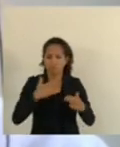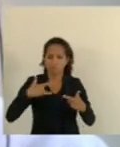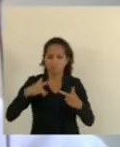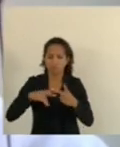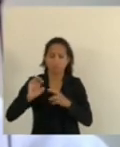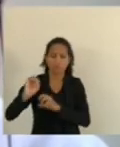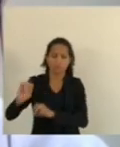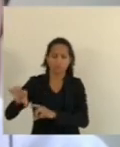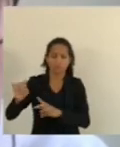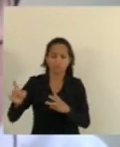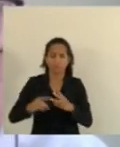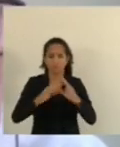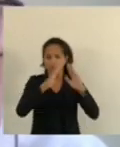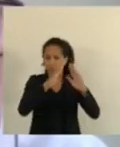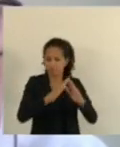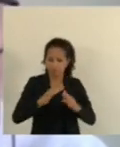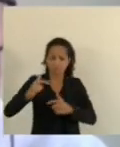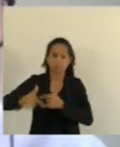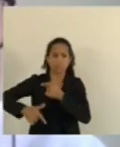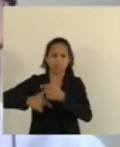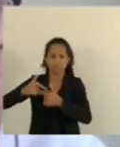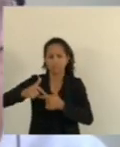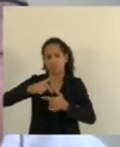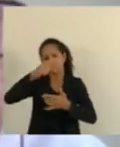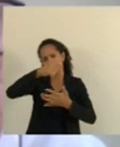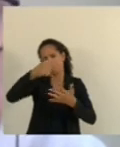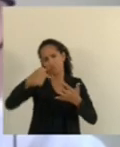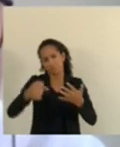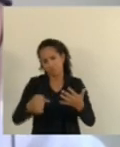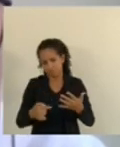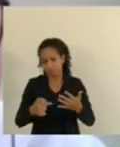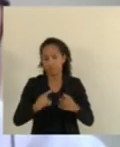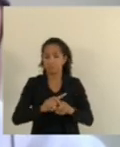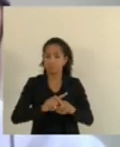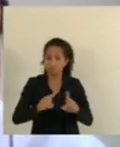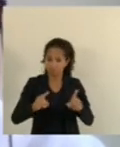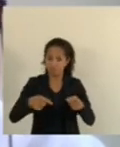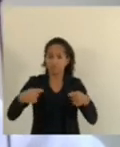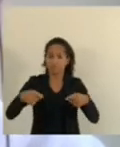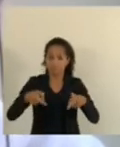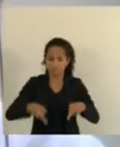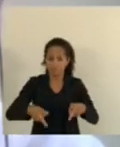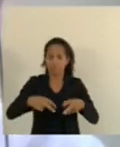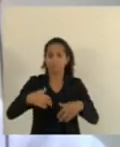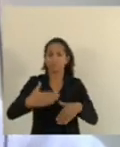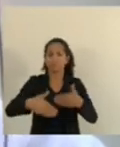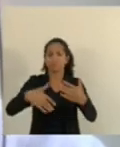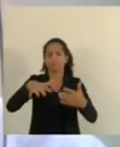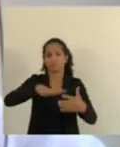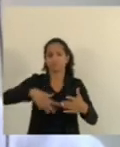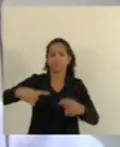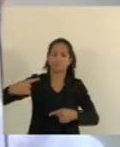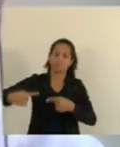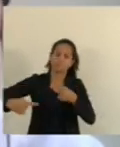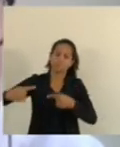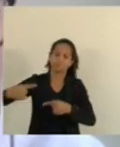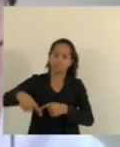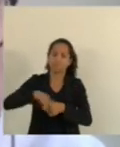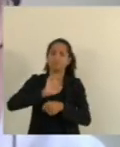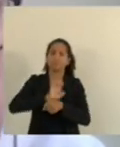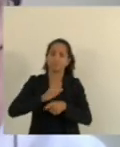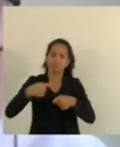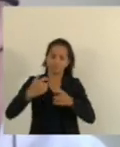Moradia Trabalho Dindo Entre outros Mas ainda É preciso Avançar No âmbito Das políticas Públicas Estaduais